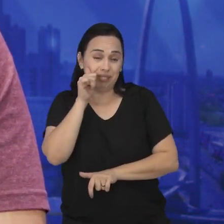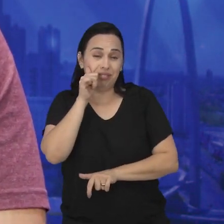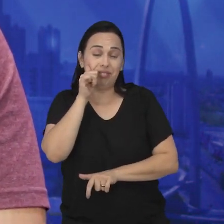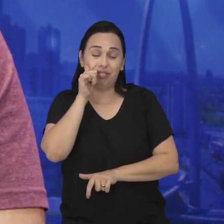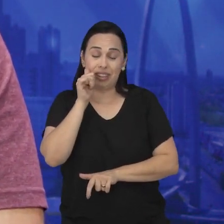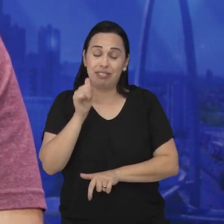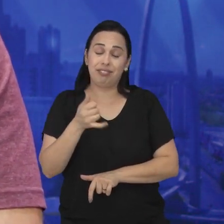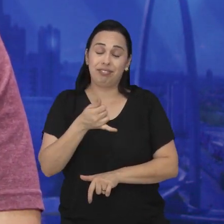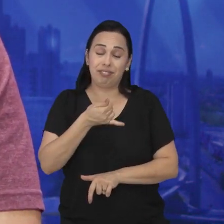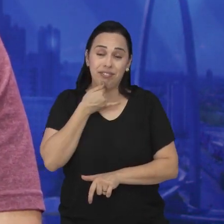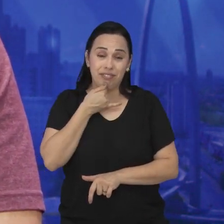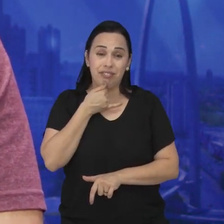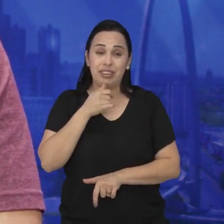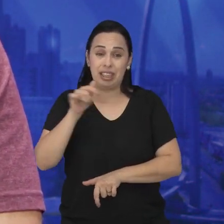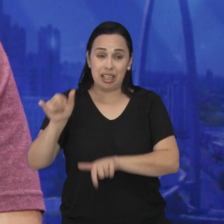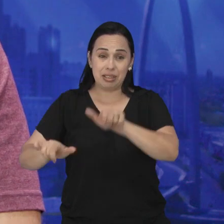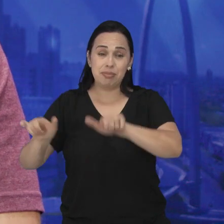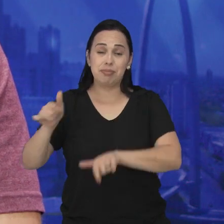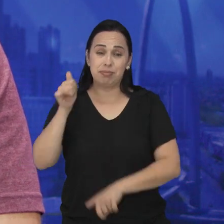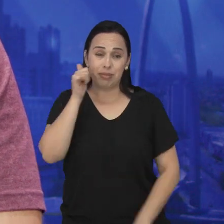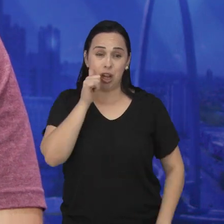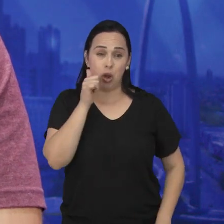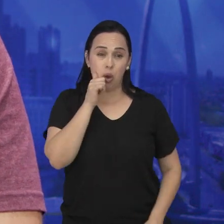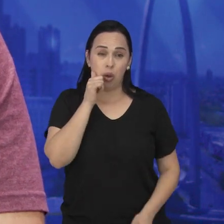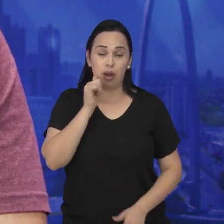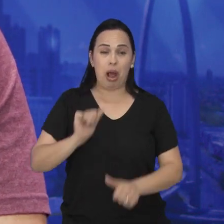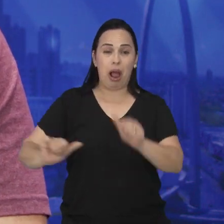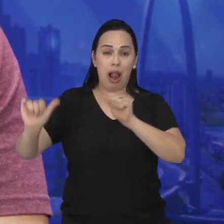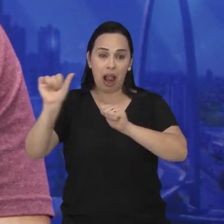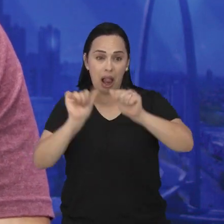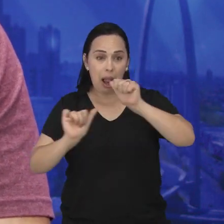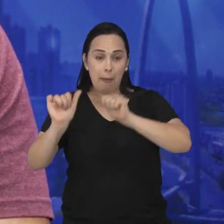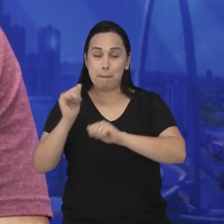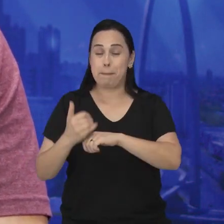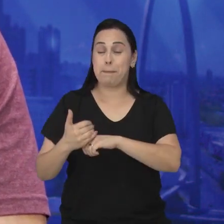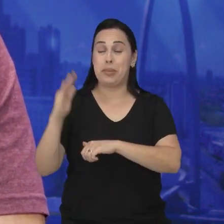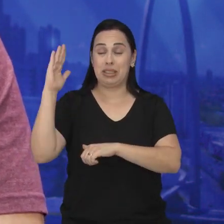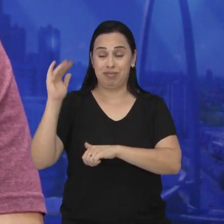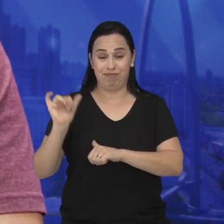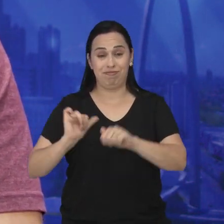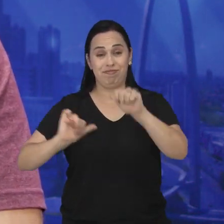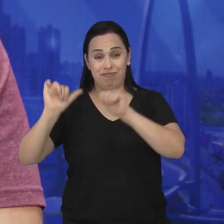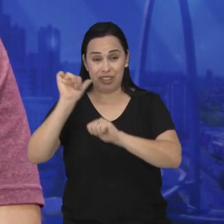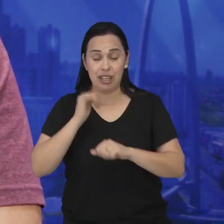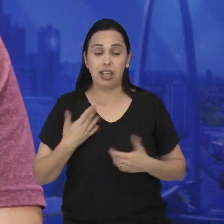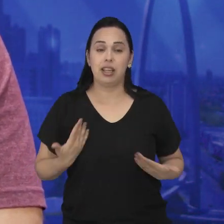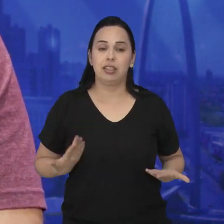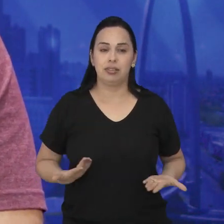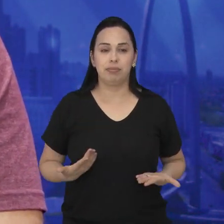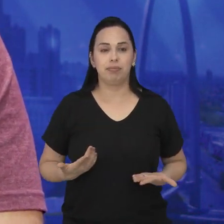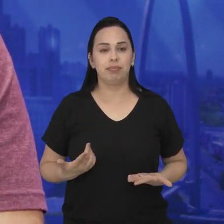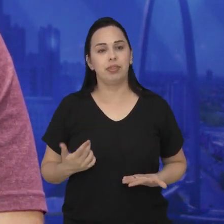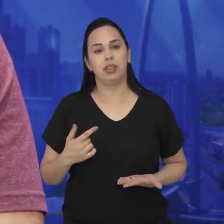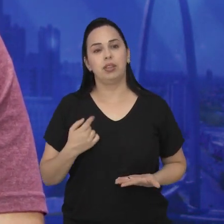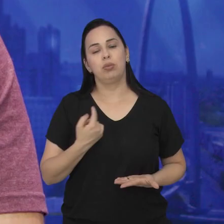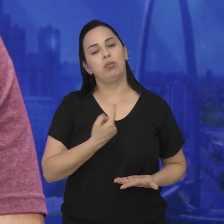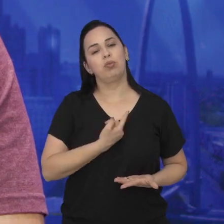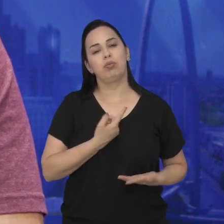mas, infelizmente, elas começaram a beber mais. Então, a gente